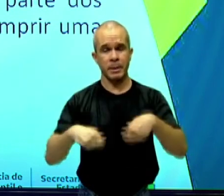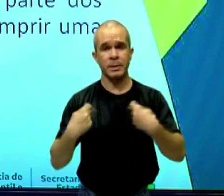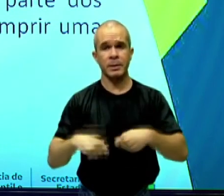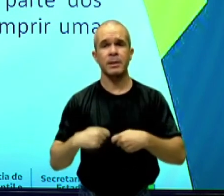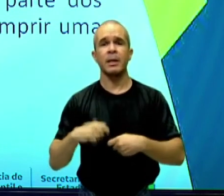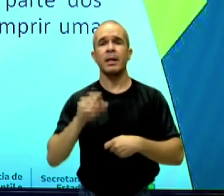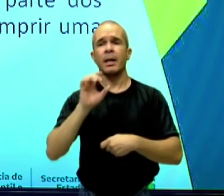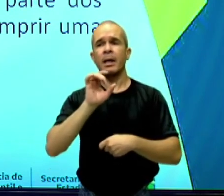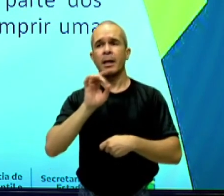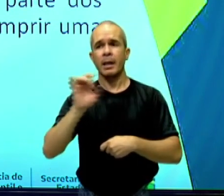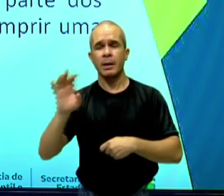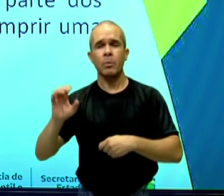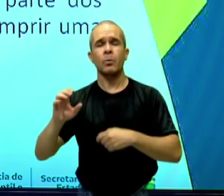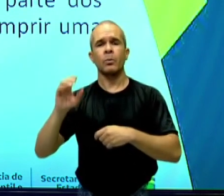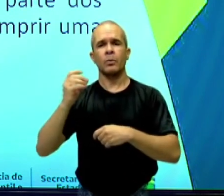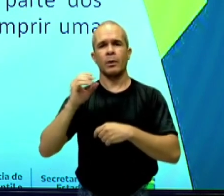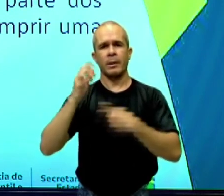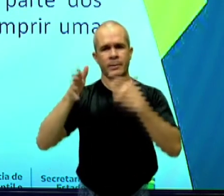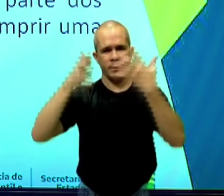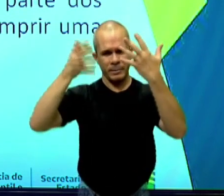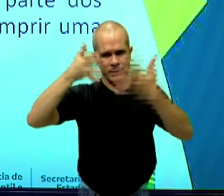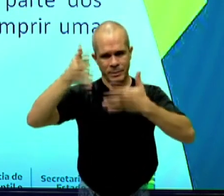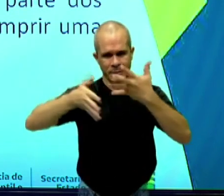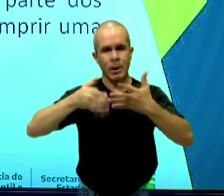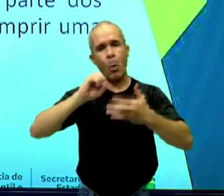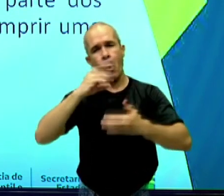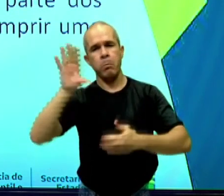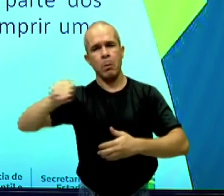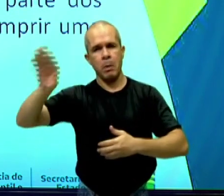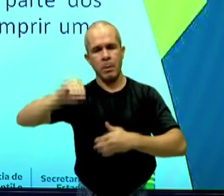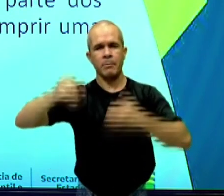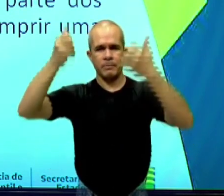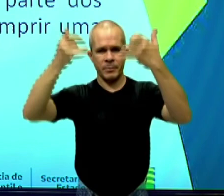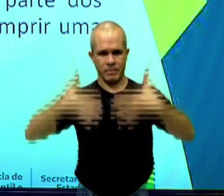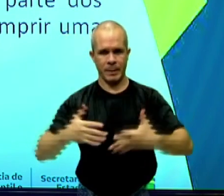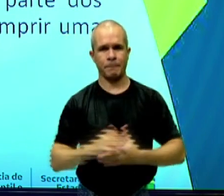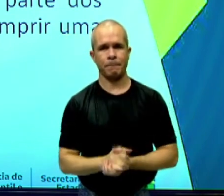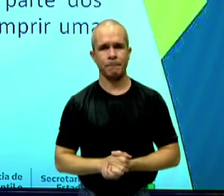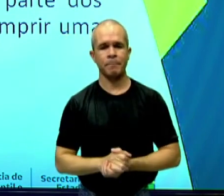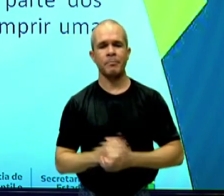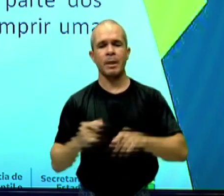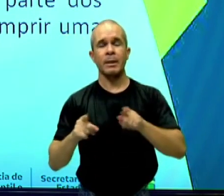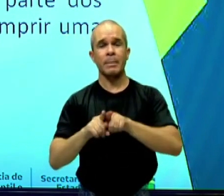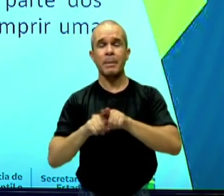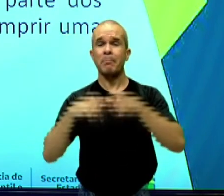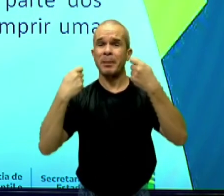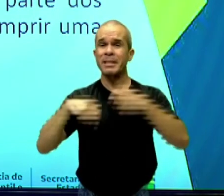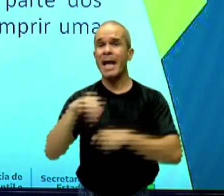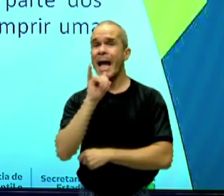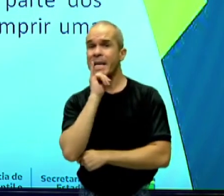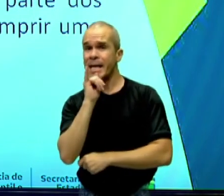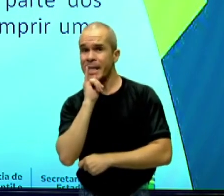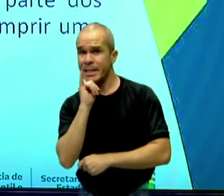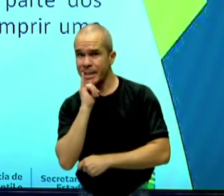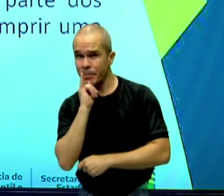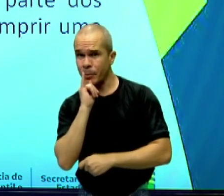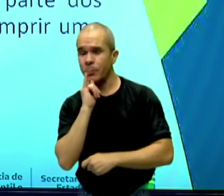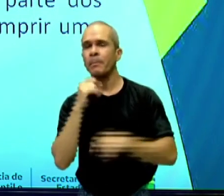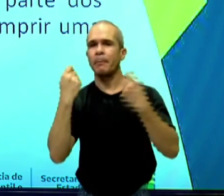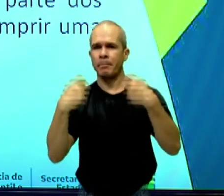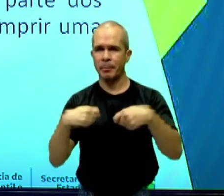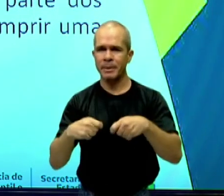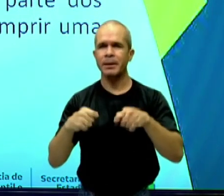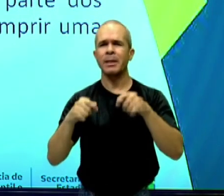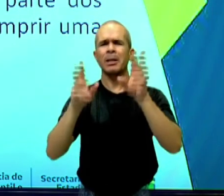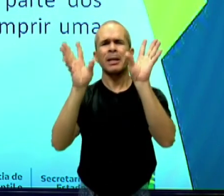partes dos comunicadores. Não esquecendo de exemplificar ou explicitar a